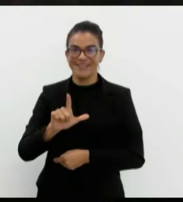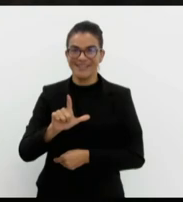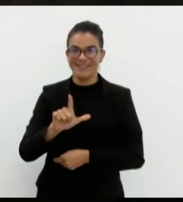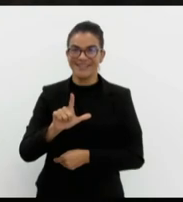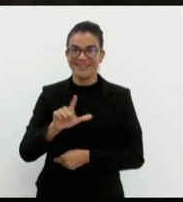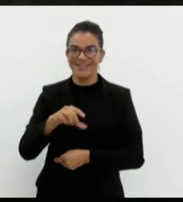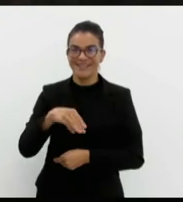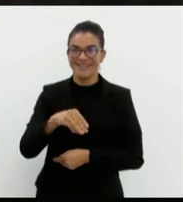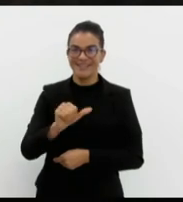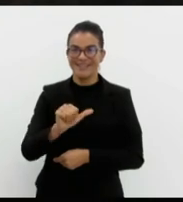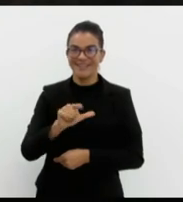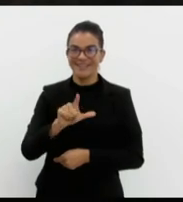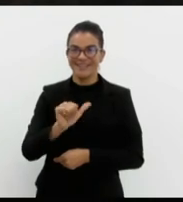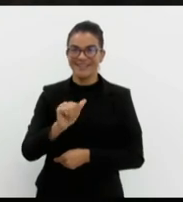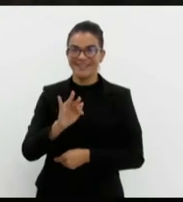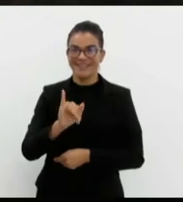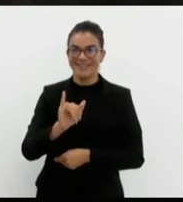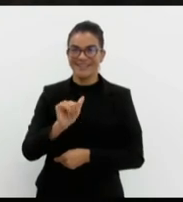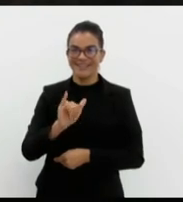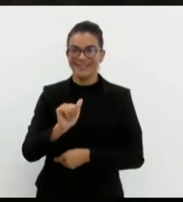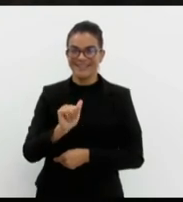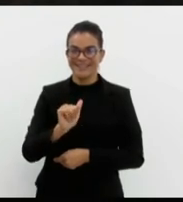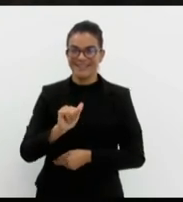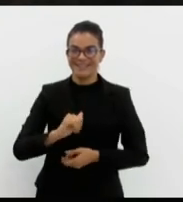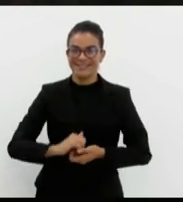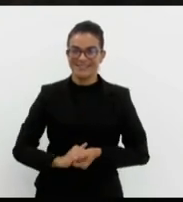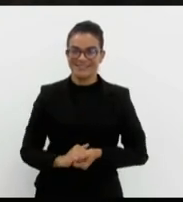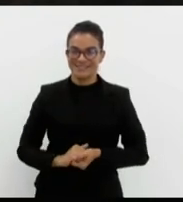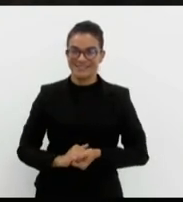professor de história,